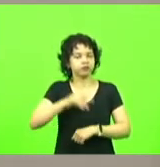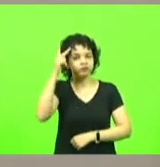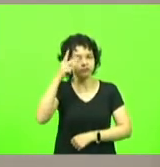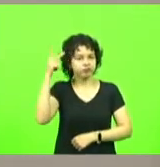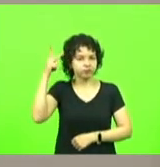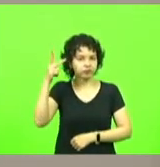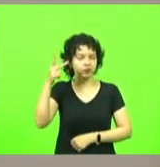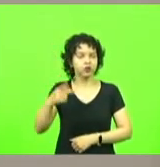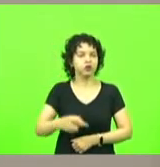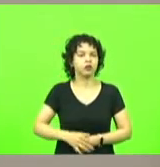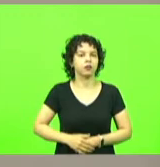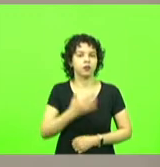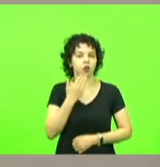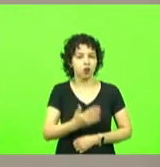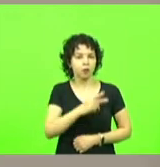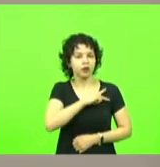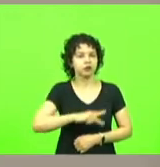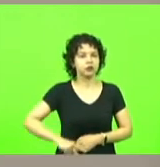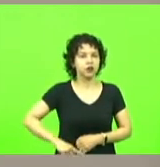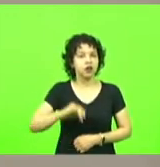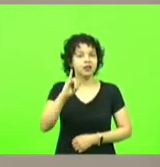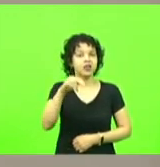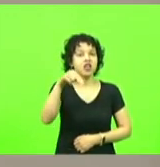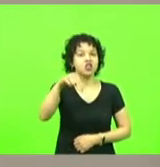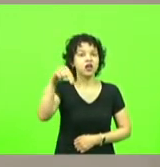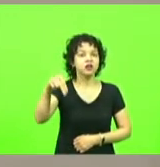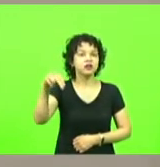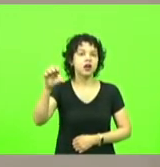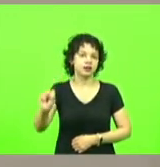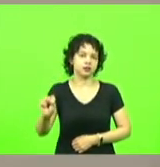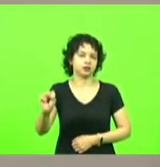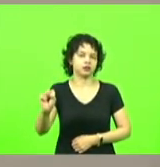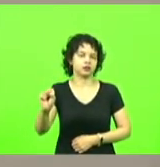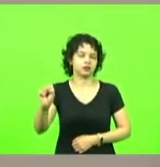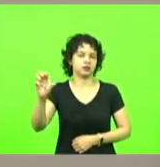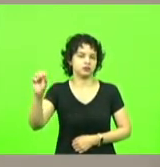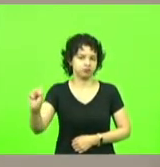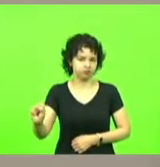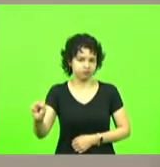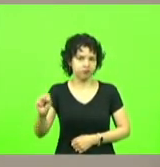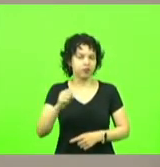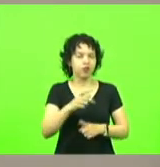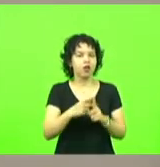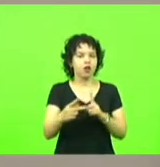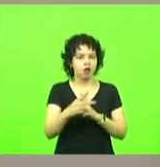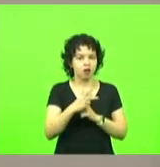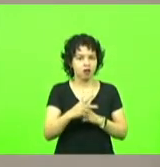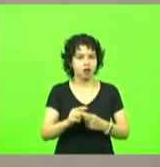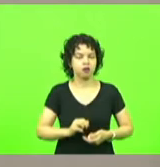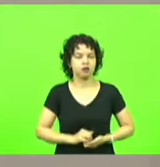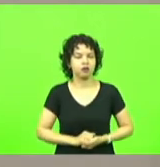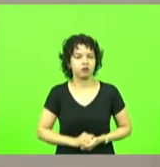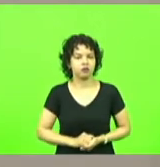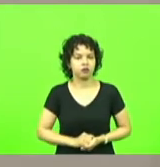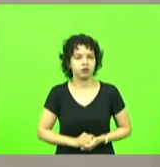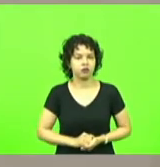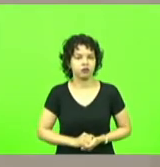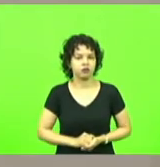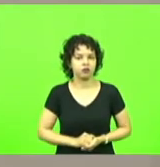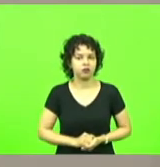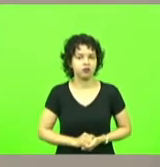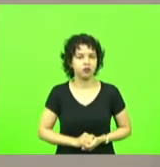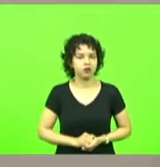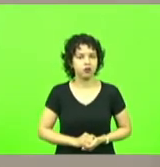apelando ao presidente do INSS que a destinação de perito médico